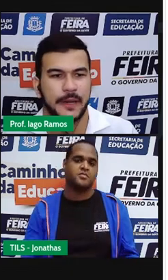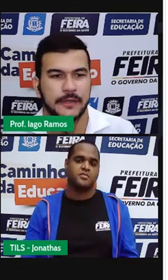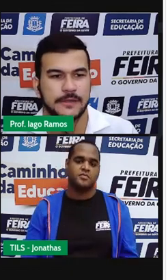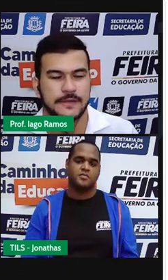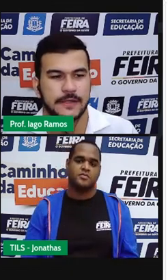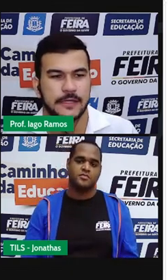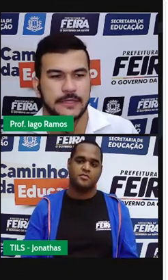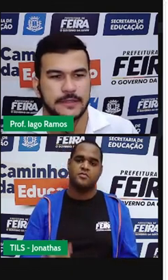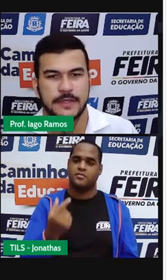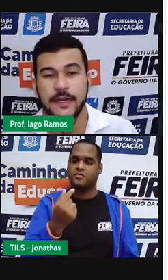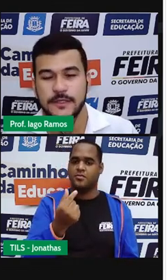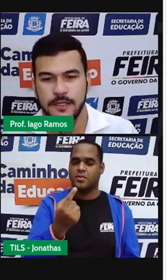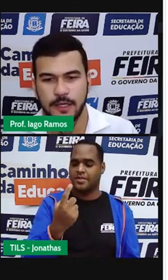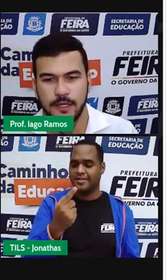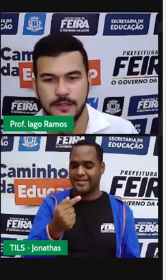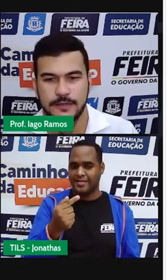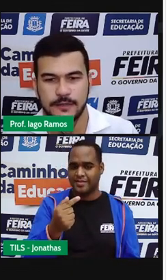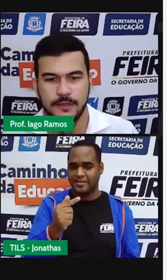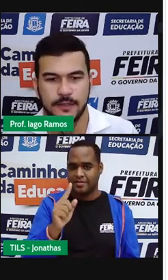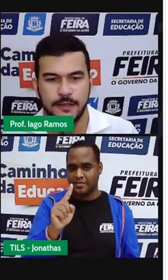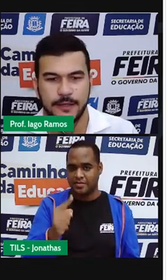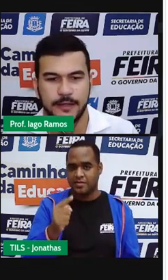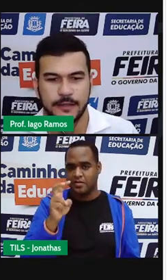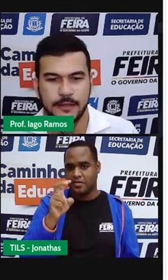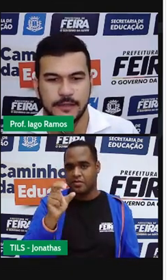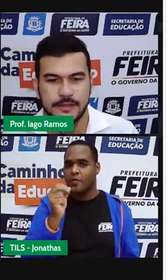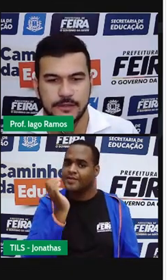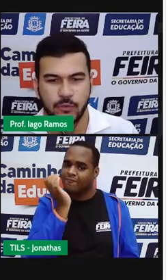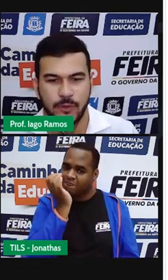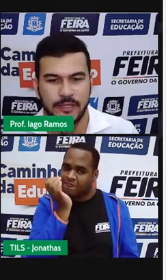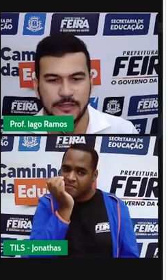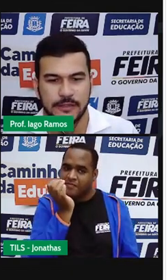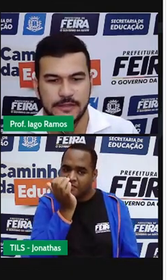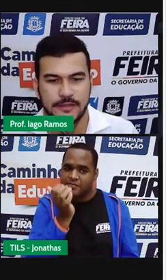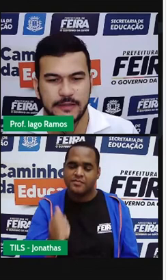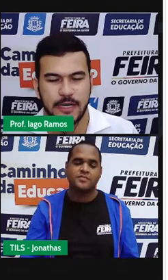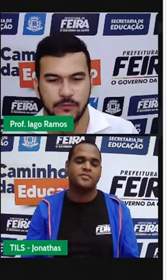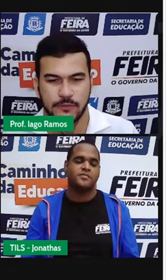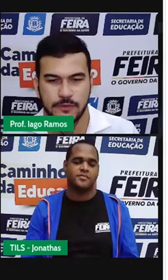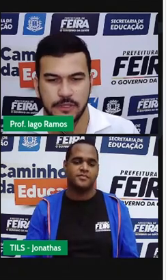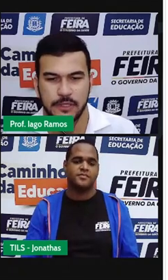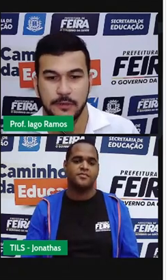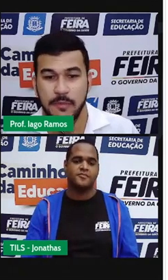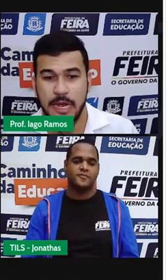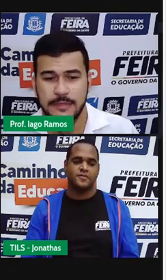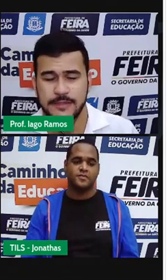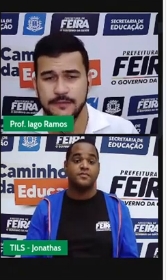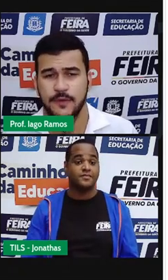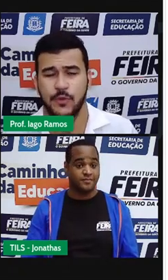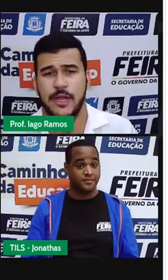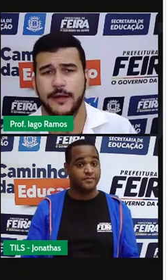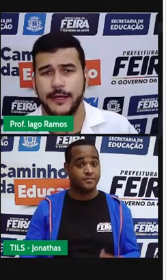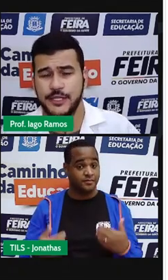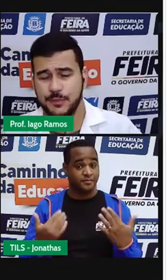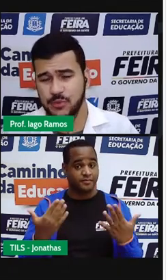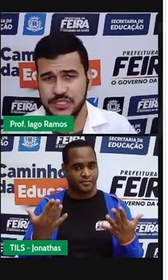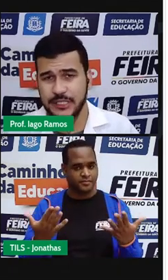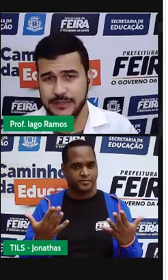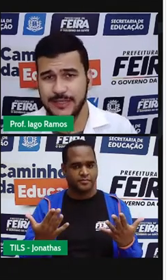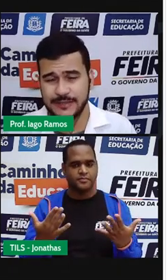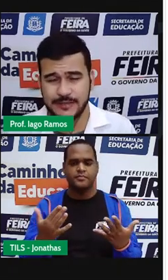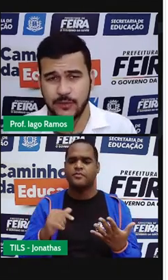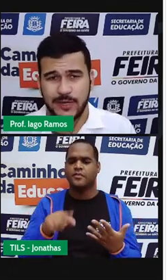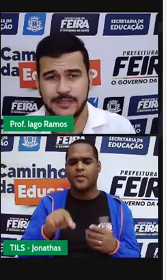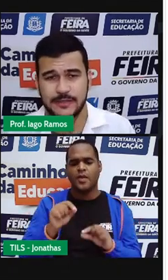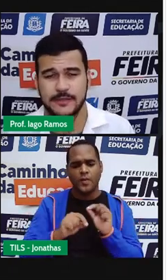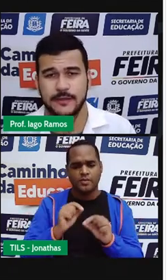pagar apenas R$,50. Mas, vamos lá, que tipo de